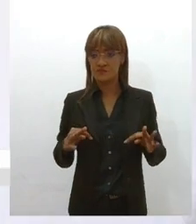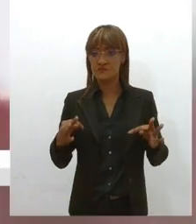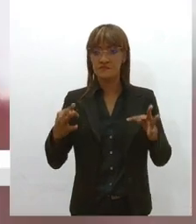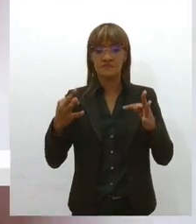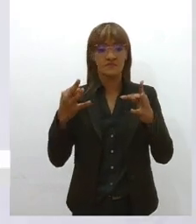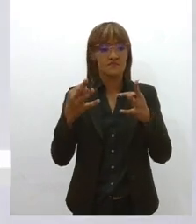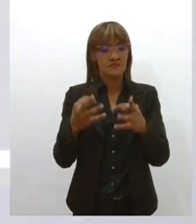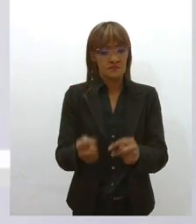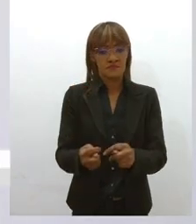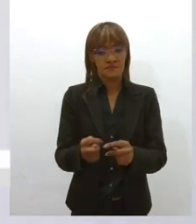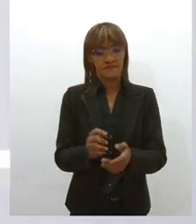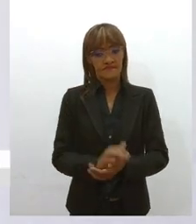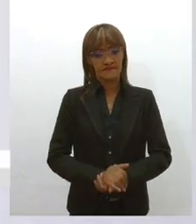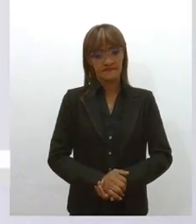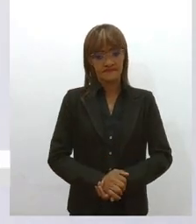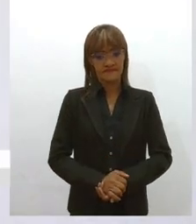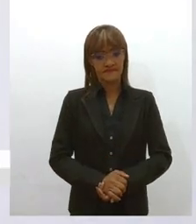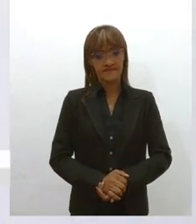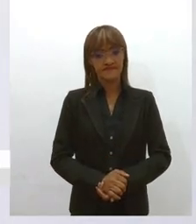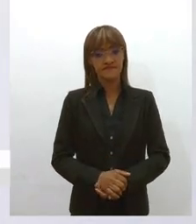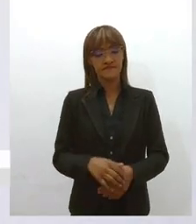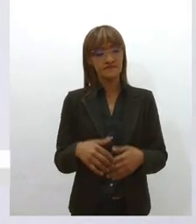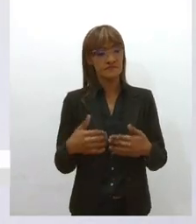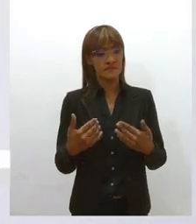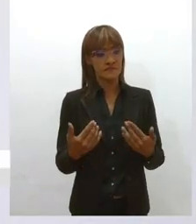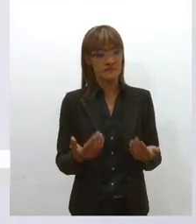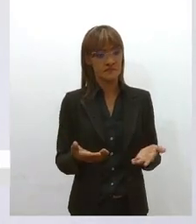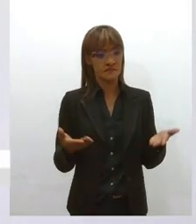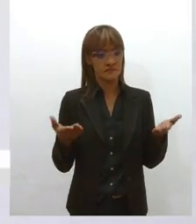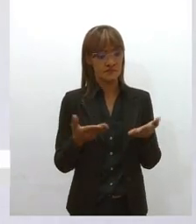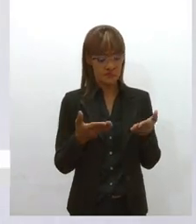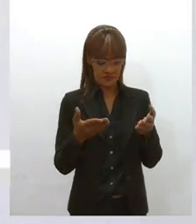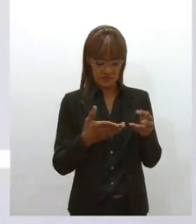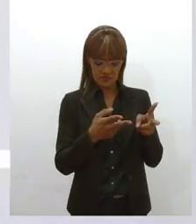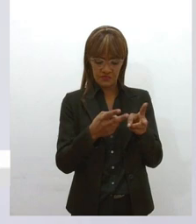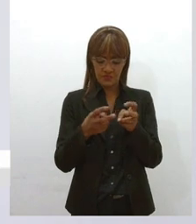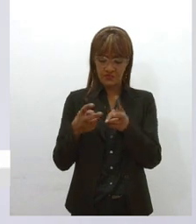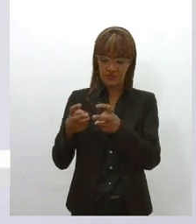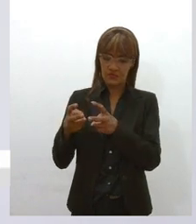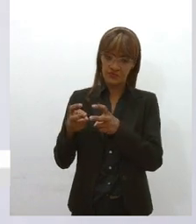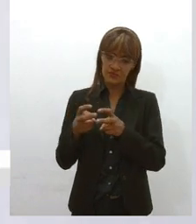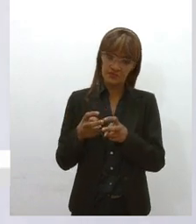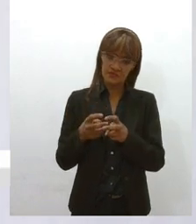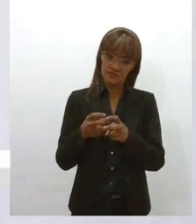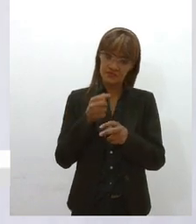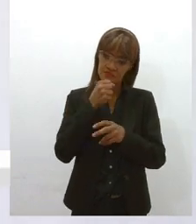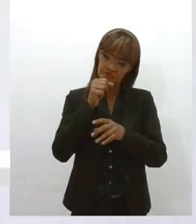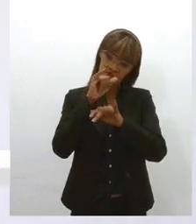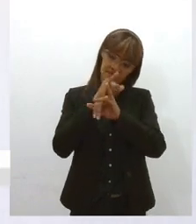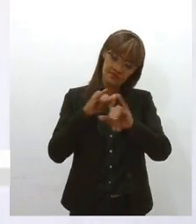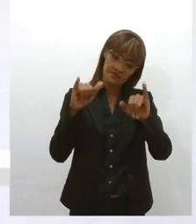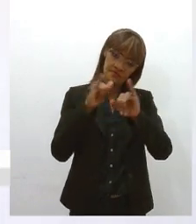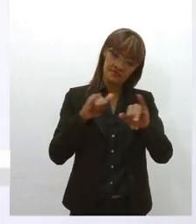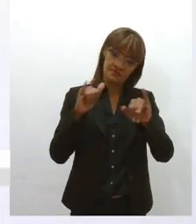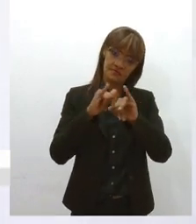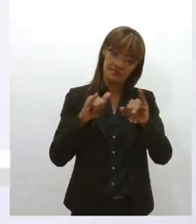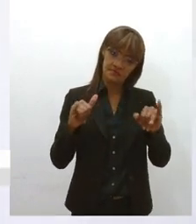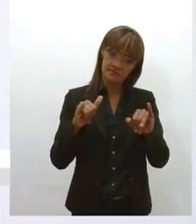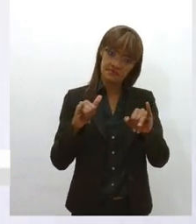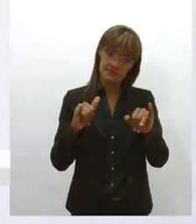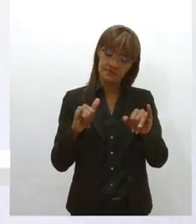trabalhadora. Então, a gente tem visto crescer e a imprensa tem divulgado fartamente isso, que nesse momento que estamos